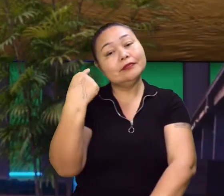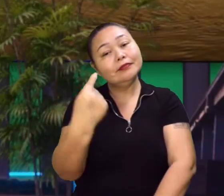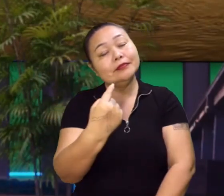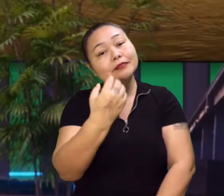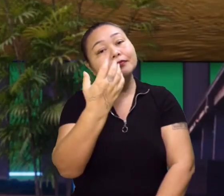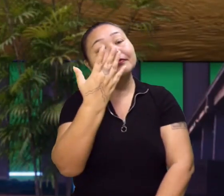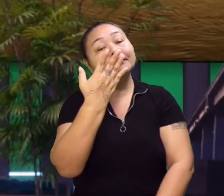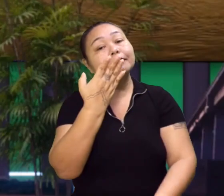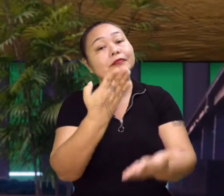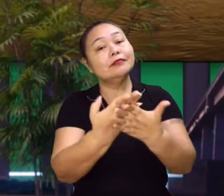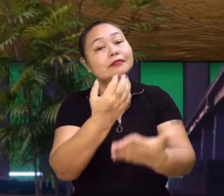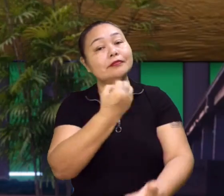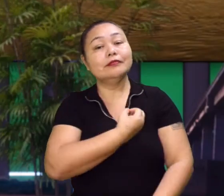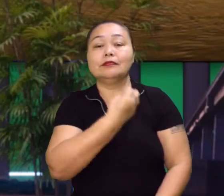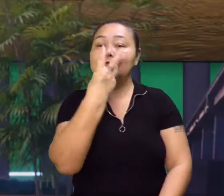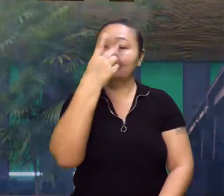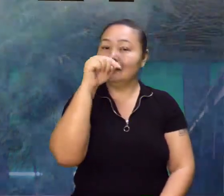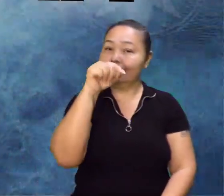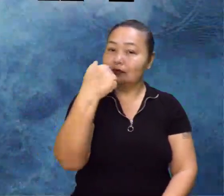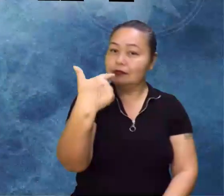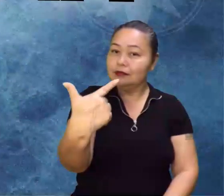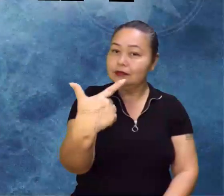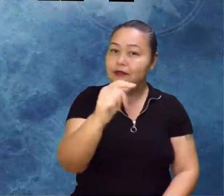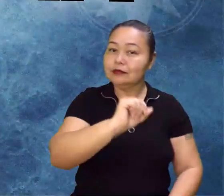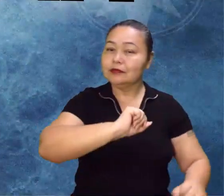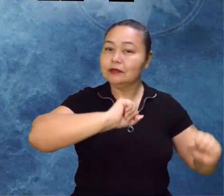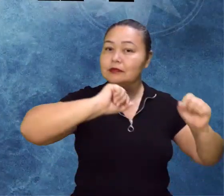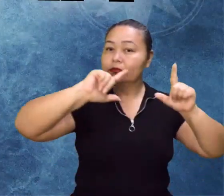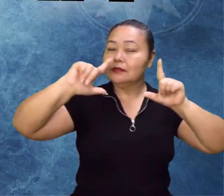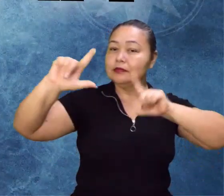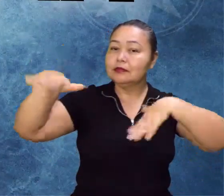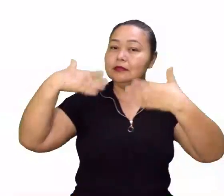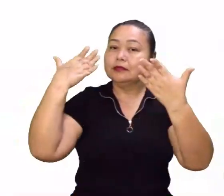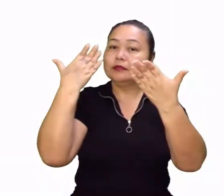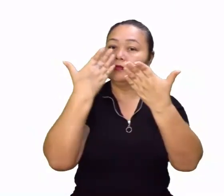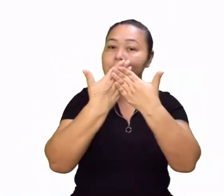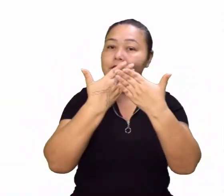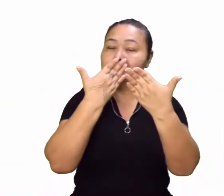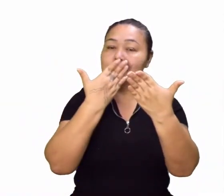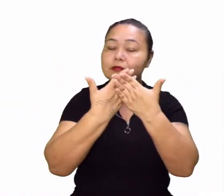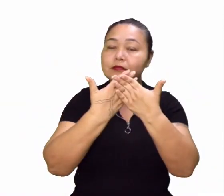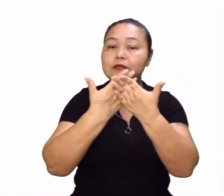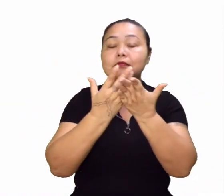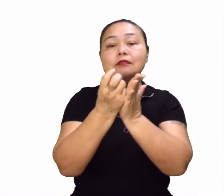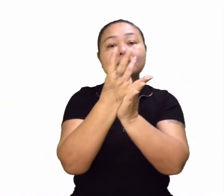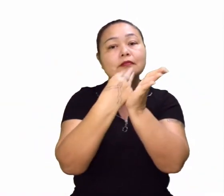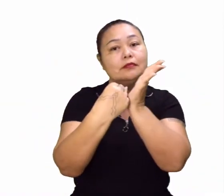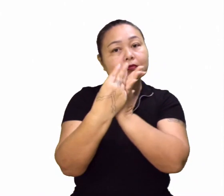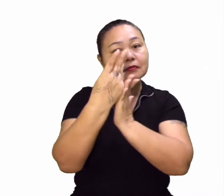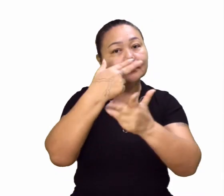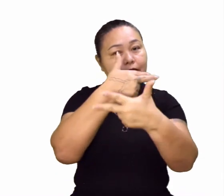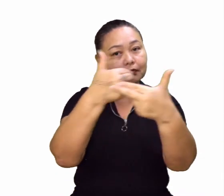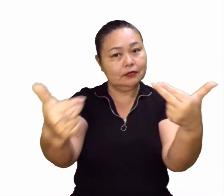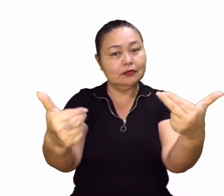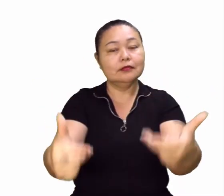3.2. De olho na tela. Aula sobre cartografia.